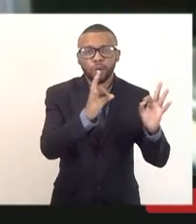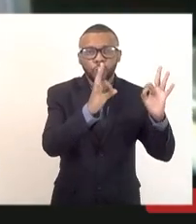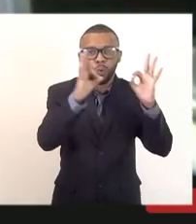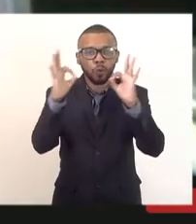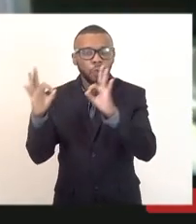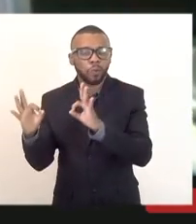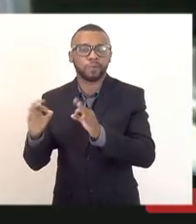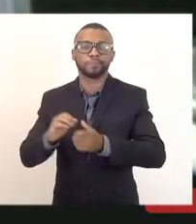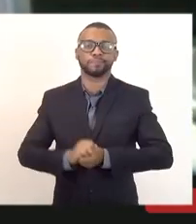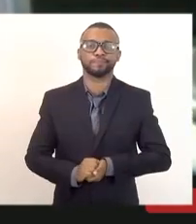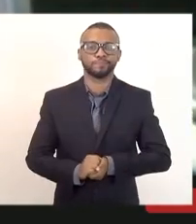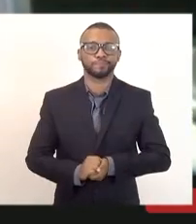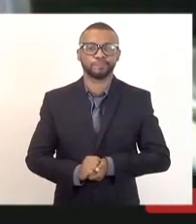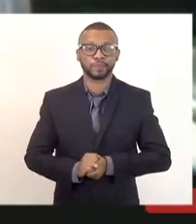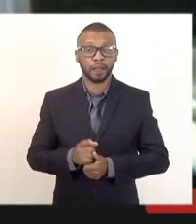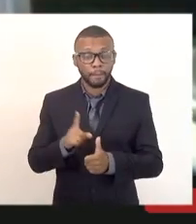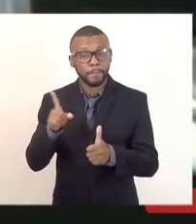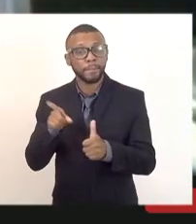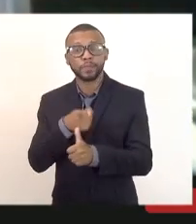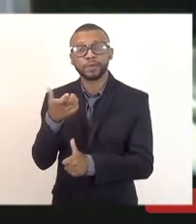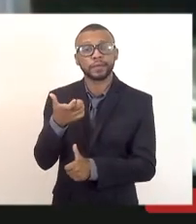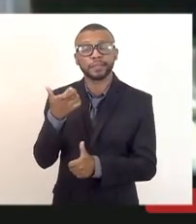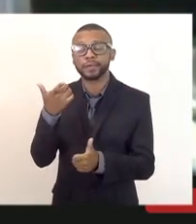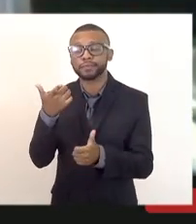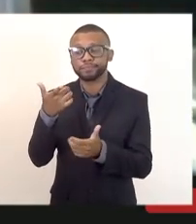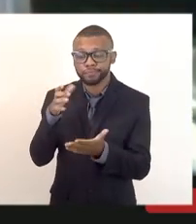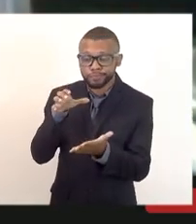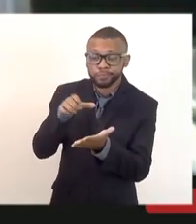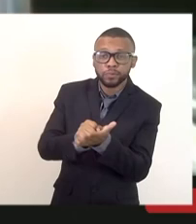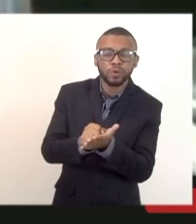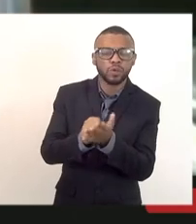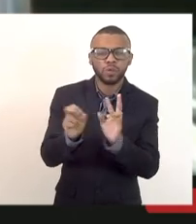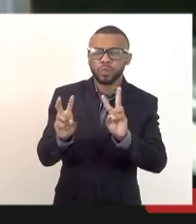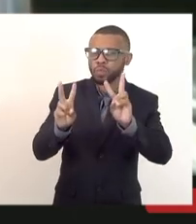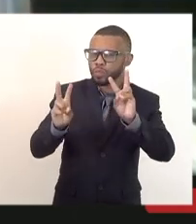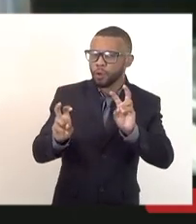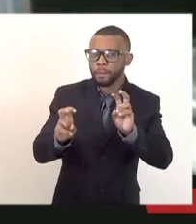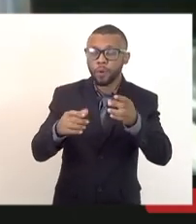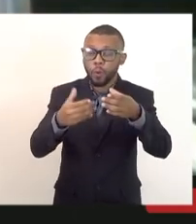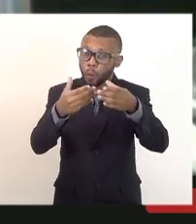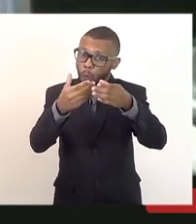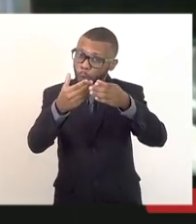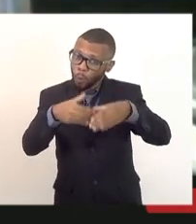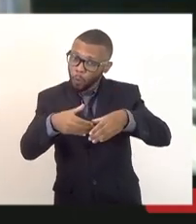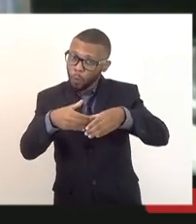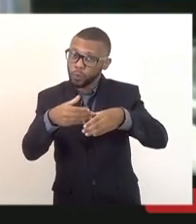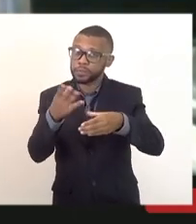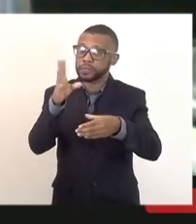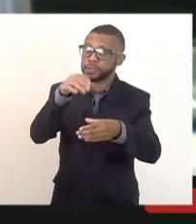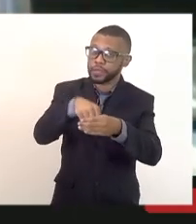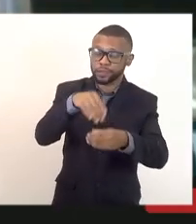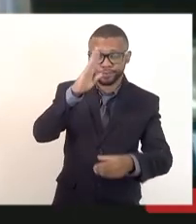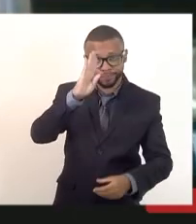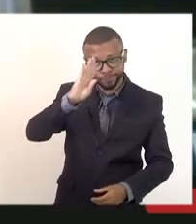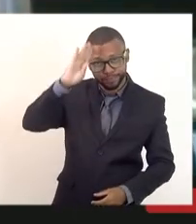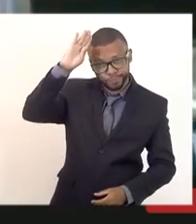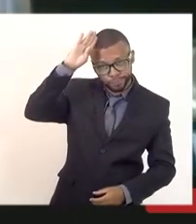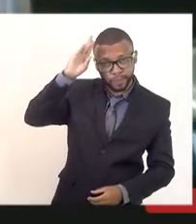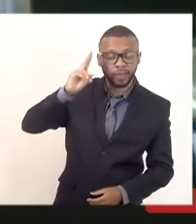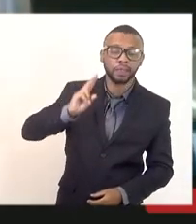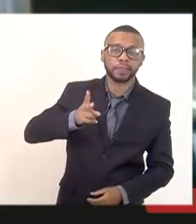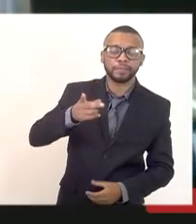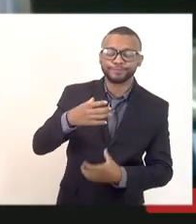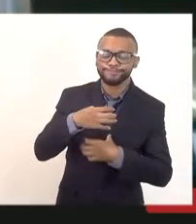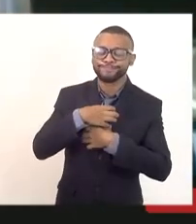registrado que a questão do concurso no Corpo dos Bombeiros é sempre uma questão muito